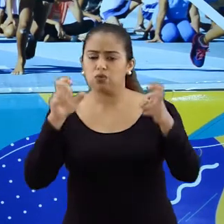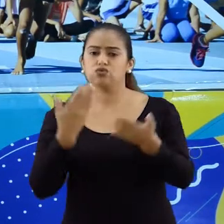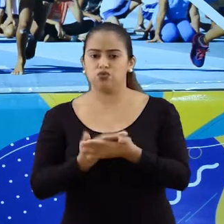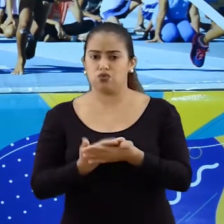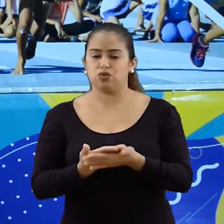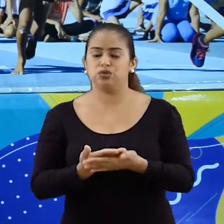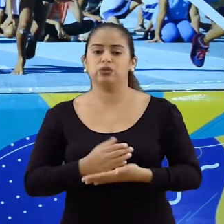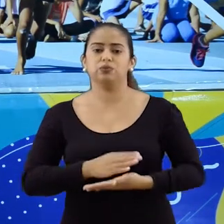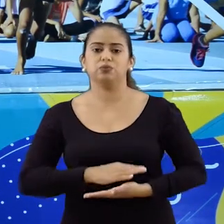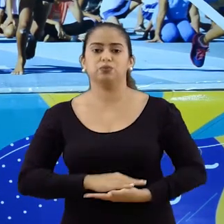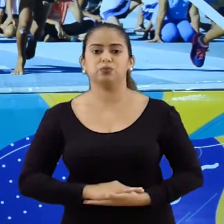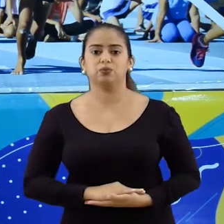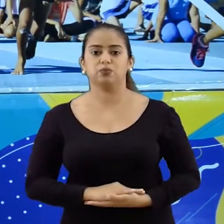aula de hoje.